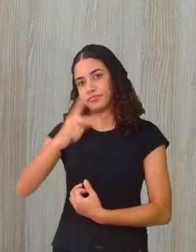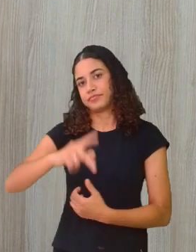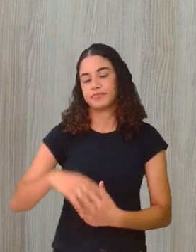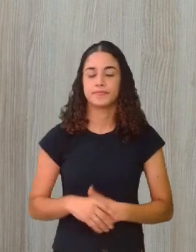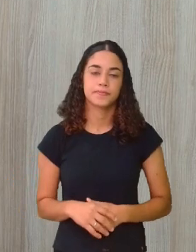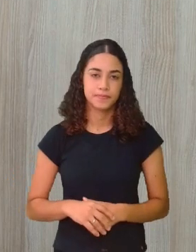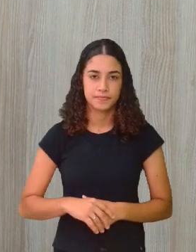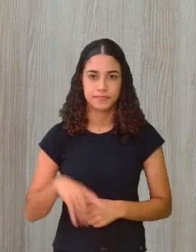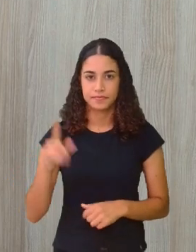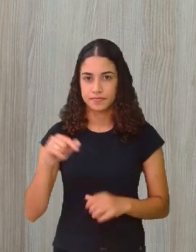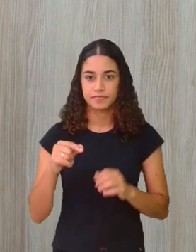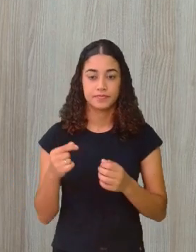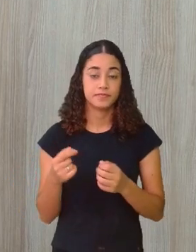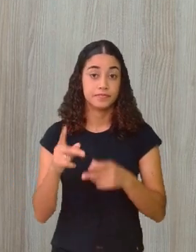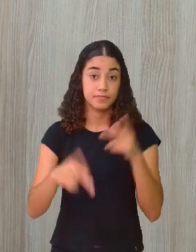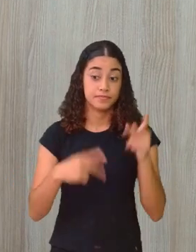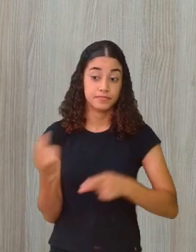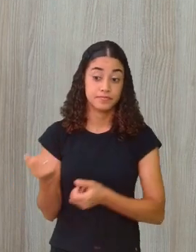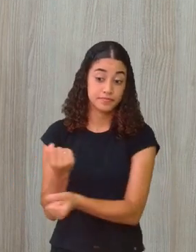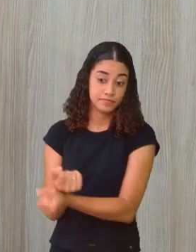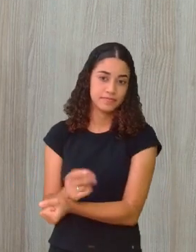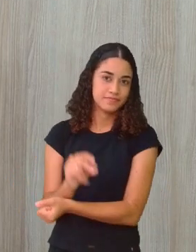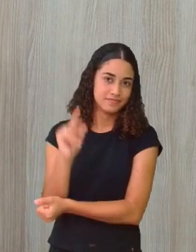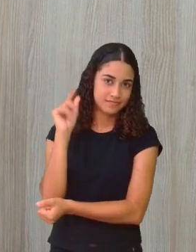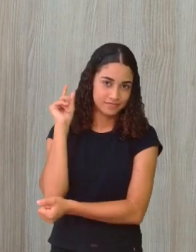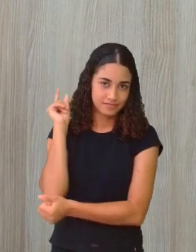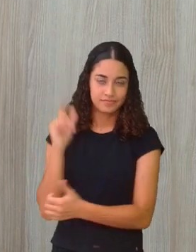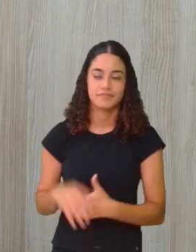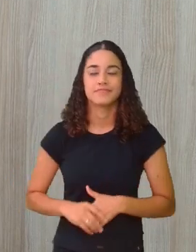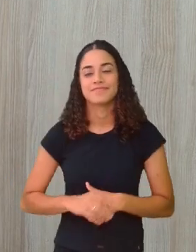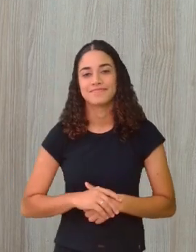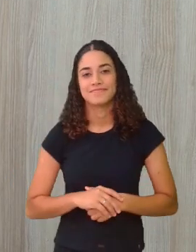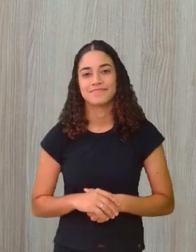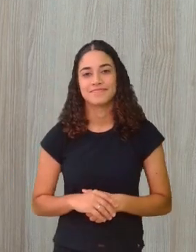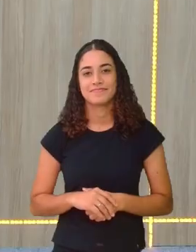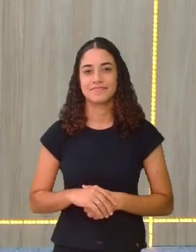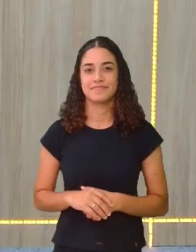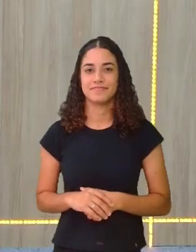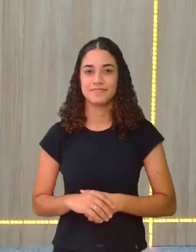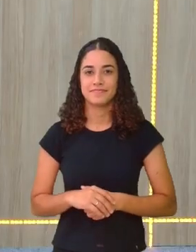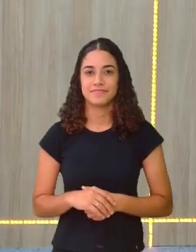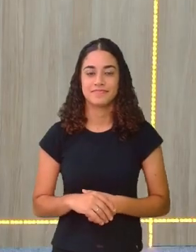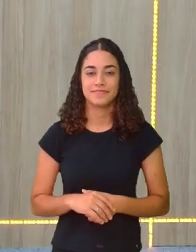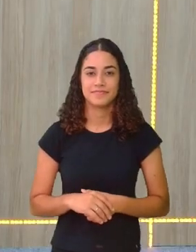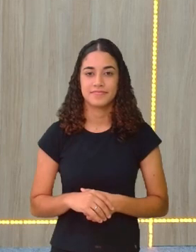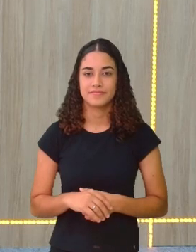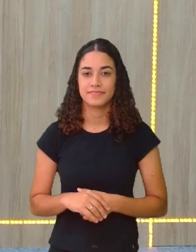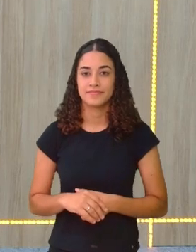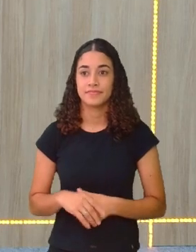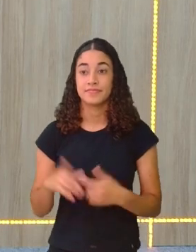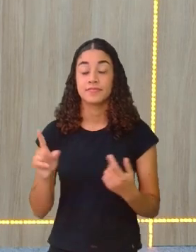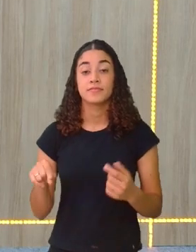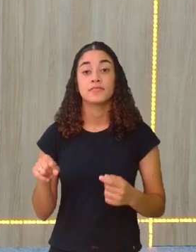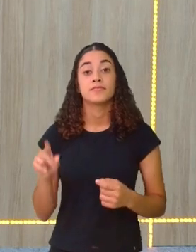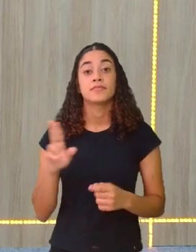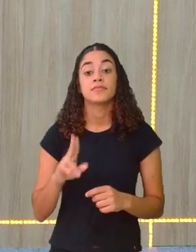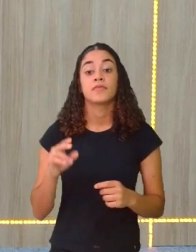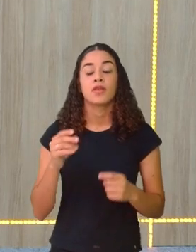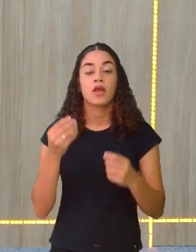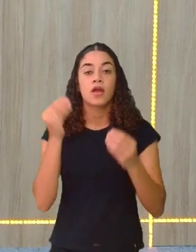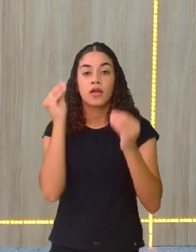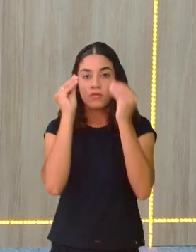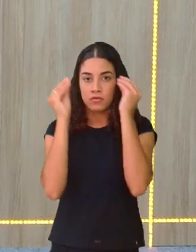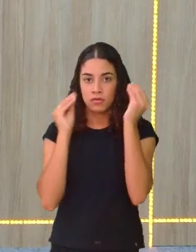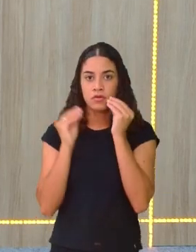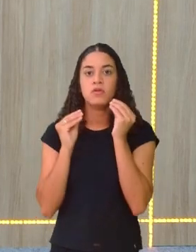do povo escravizado, nossos antepassados escravizados. Exatamente, Gina. É isso aí. Eles estão com o rosto pintado